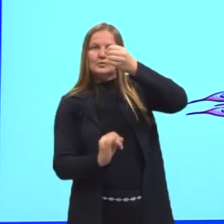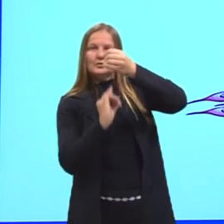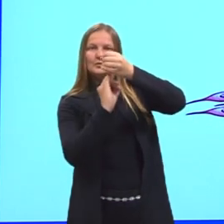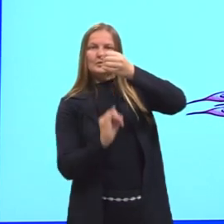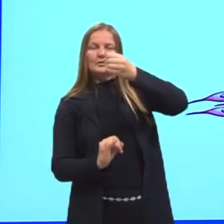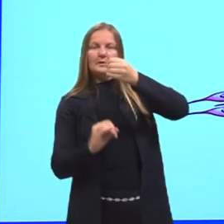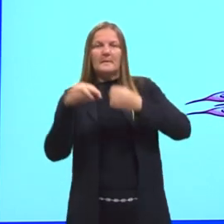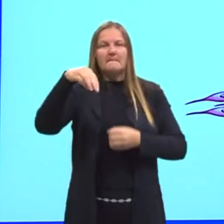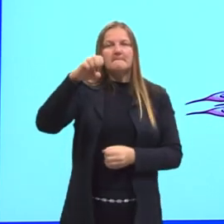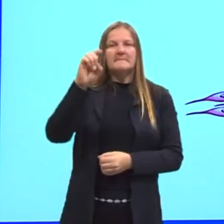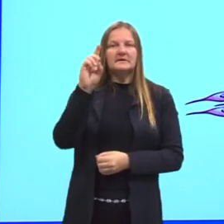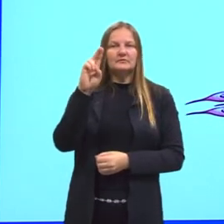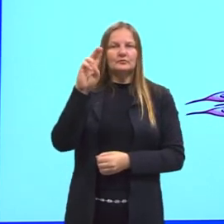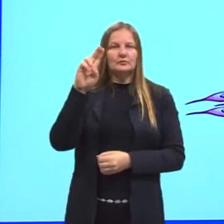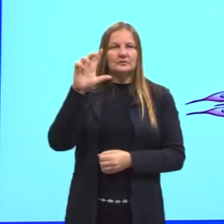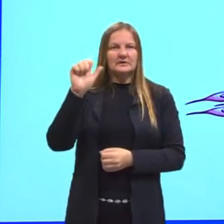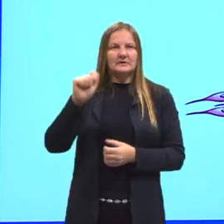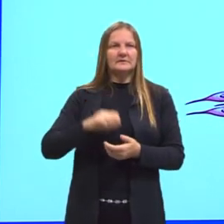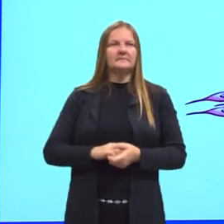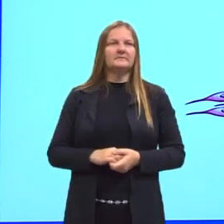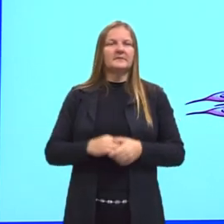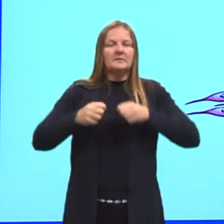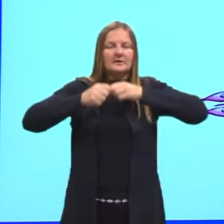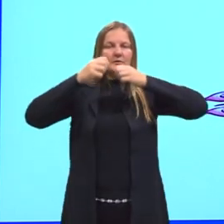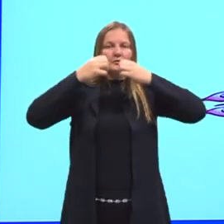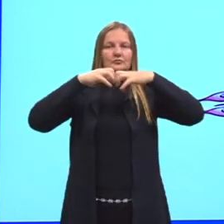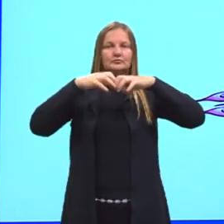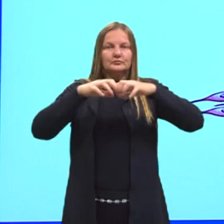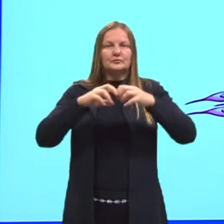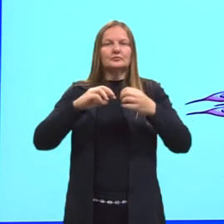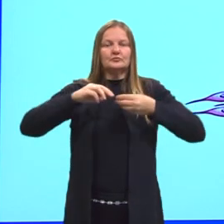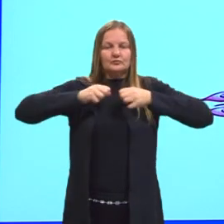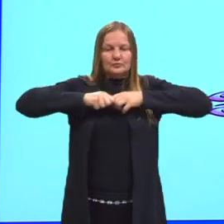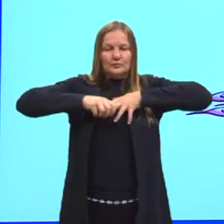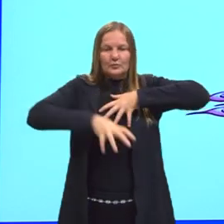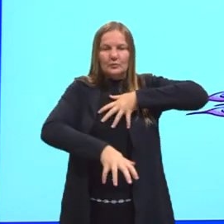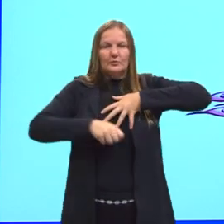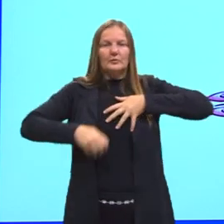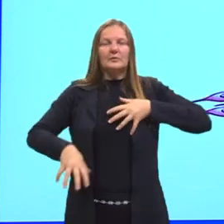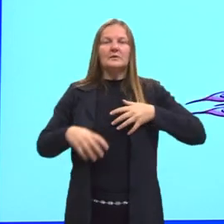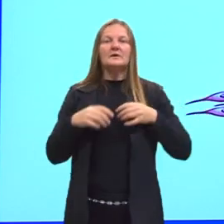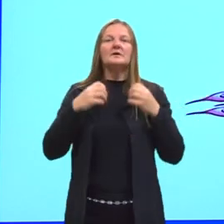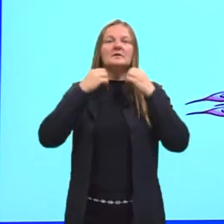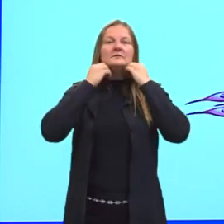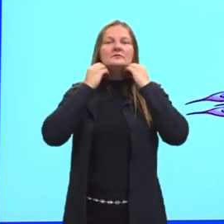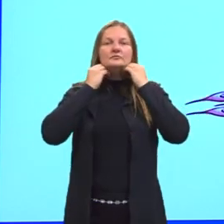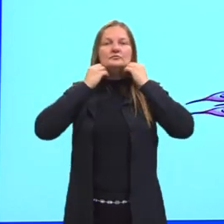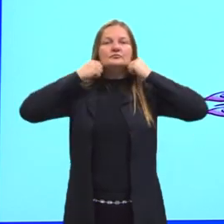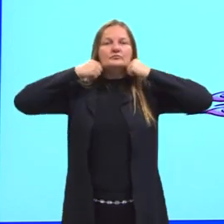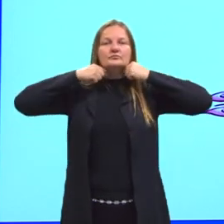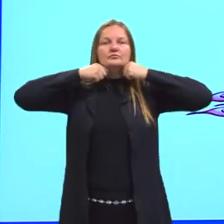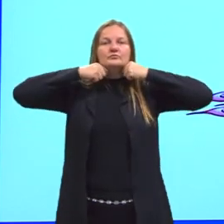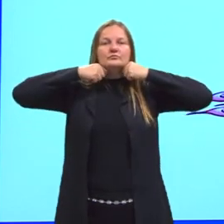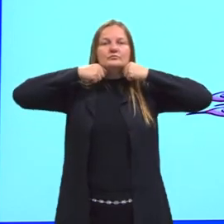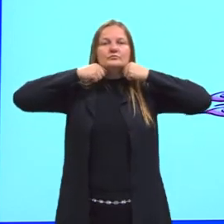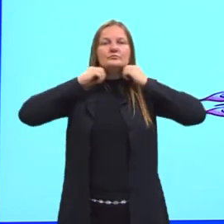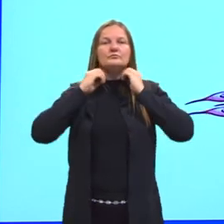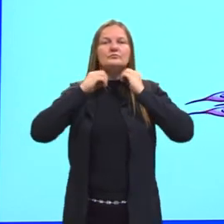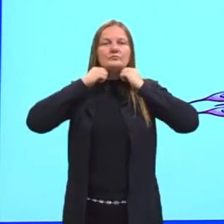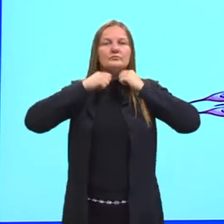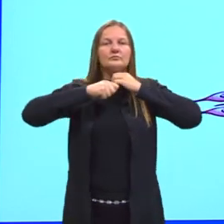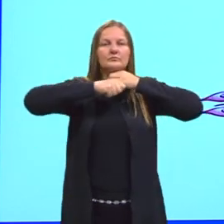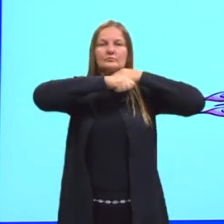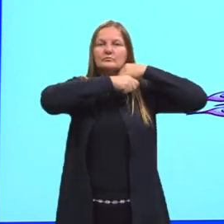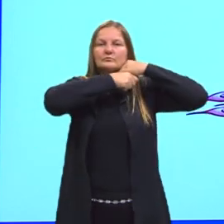SNP, formado pelos nervos e pelos gânglios nervosos, que é a parte mais